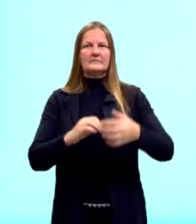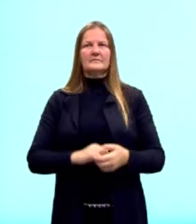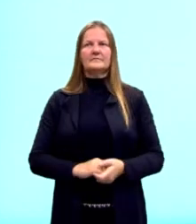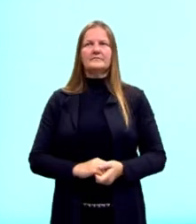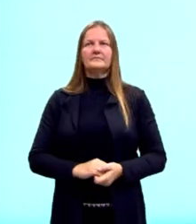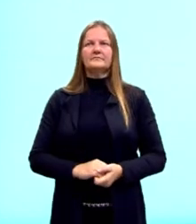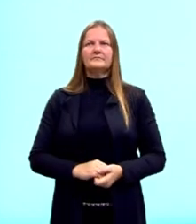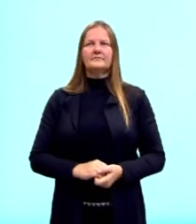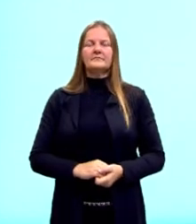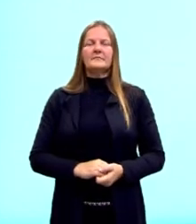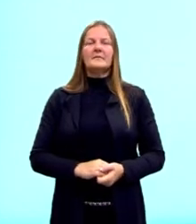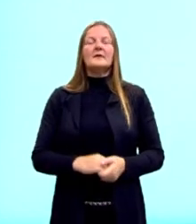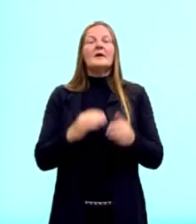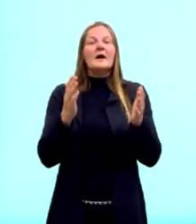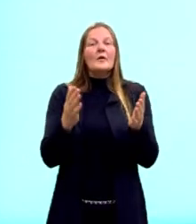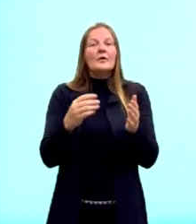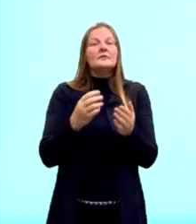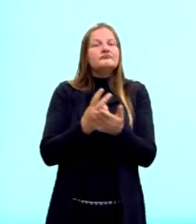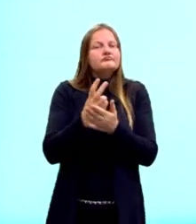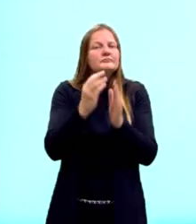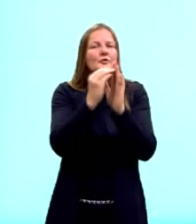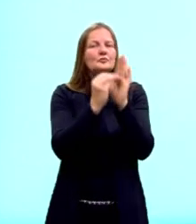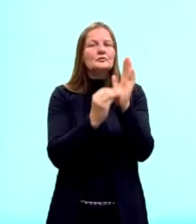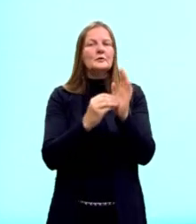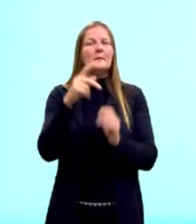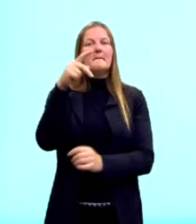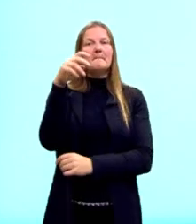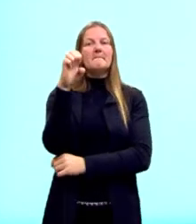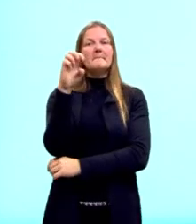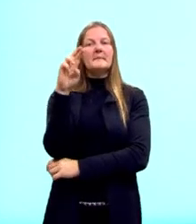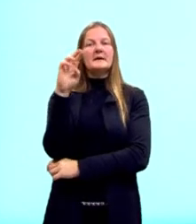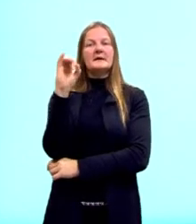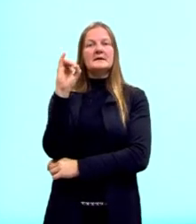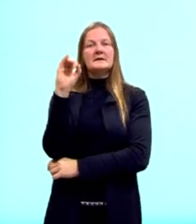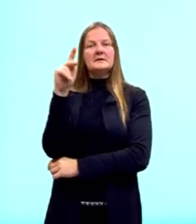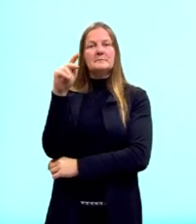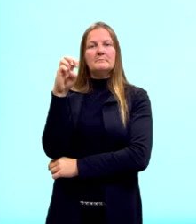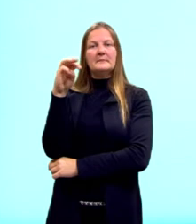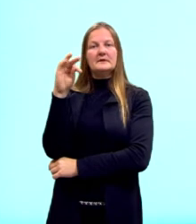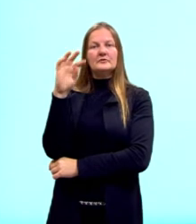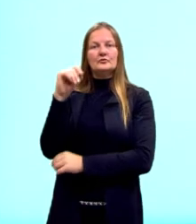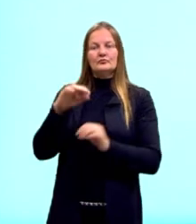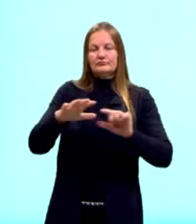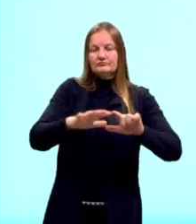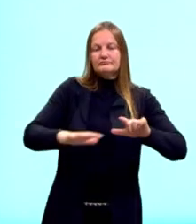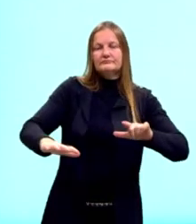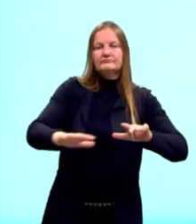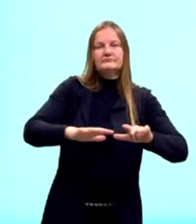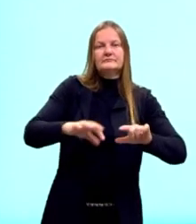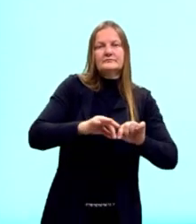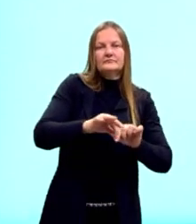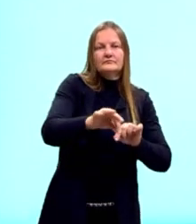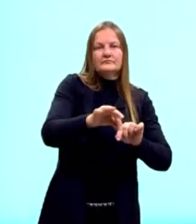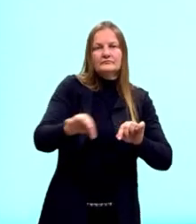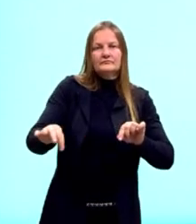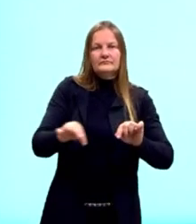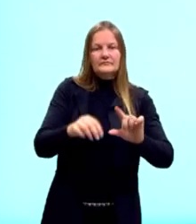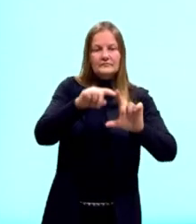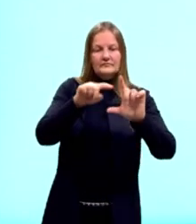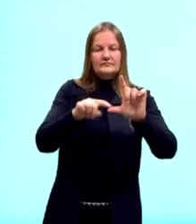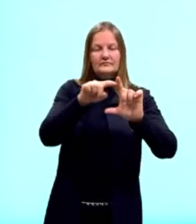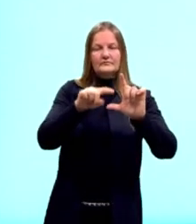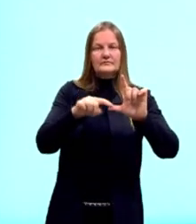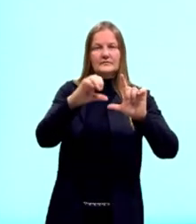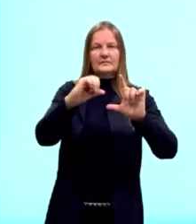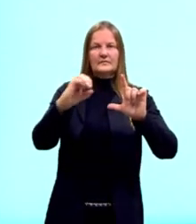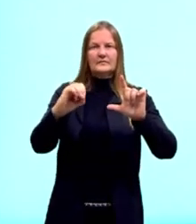Nós vamos ver, então, aqui brevemente o perímetro de um triângulo retângulo. Assim como todas as figuras, né, o